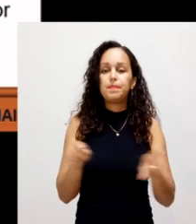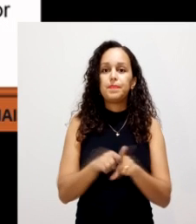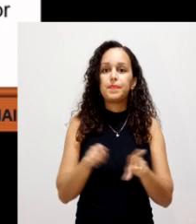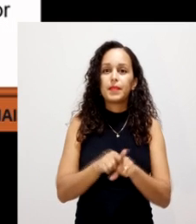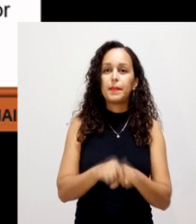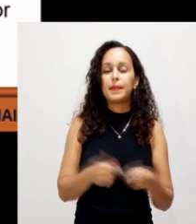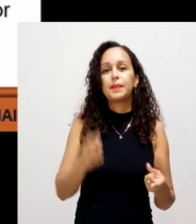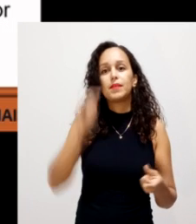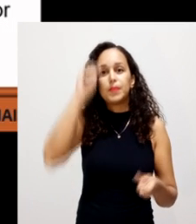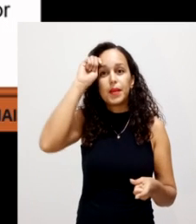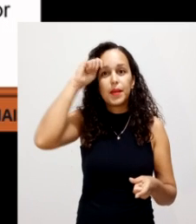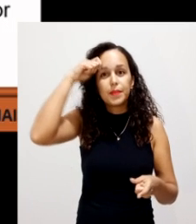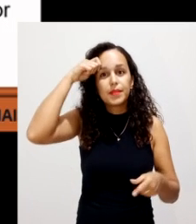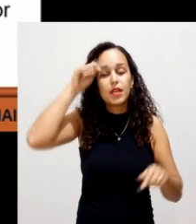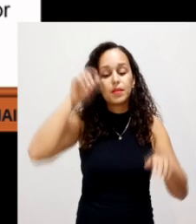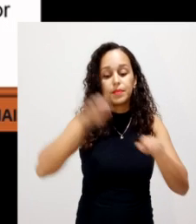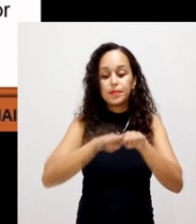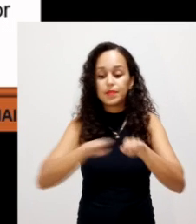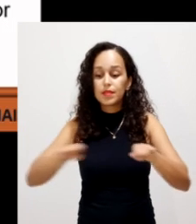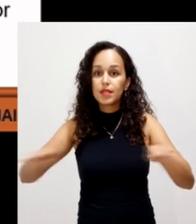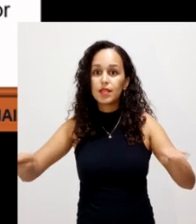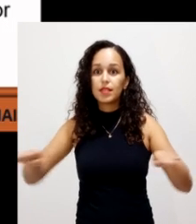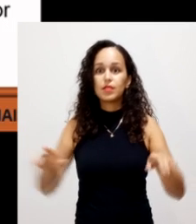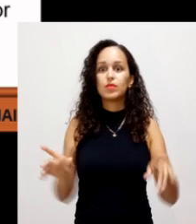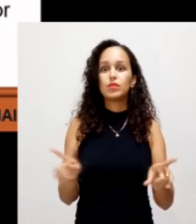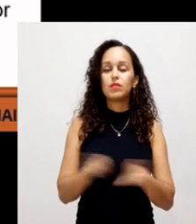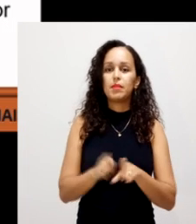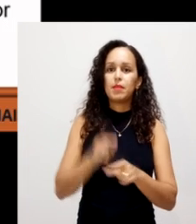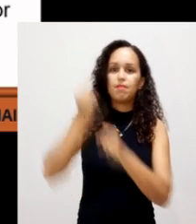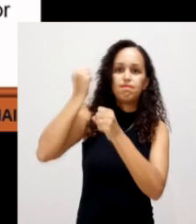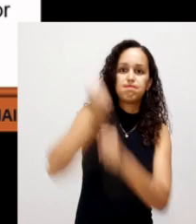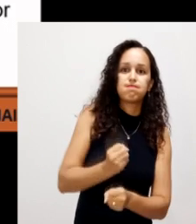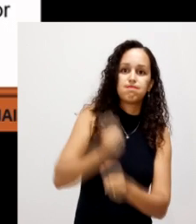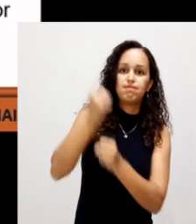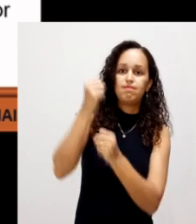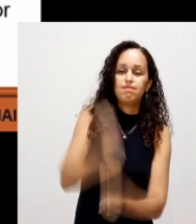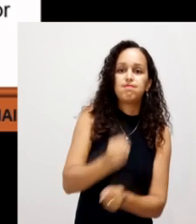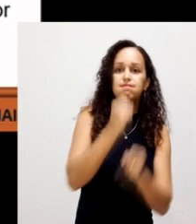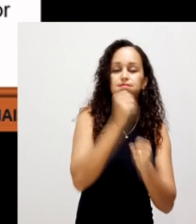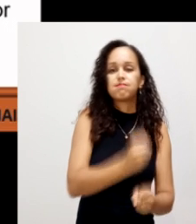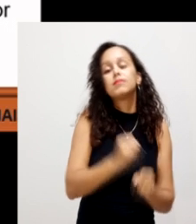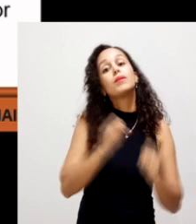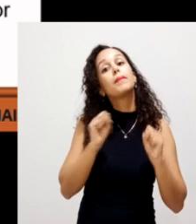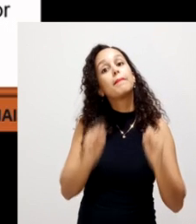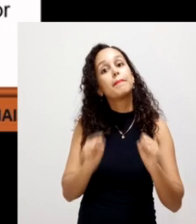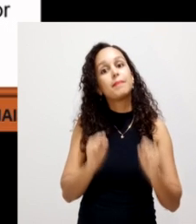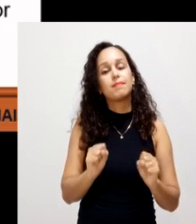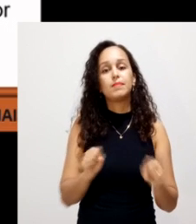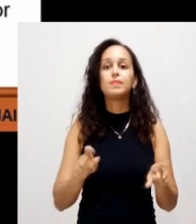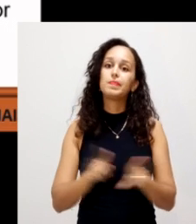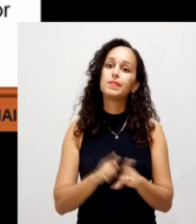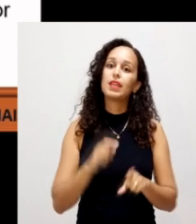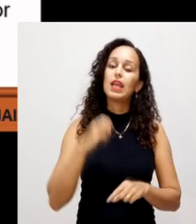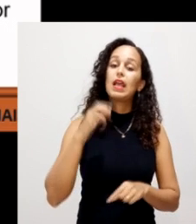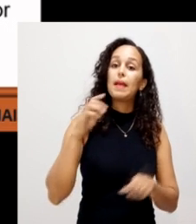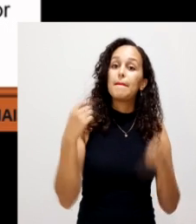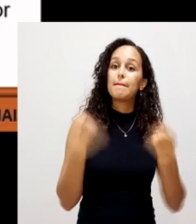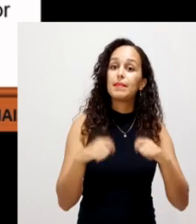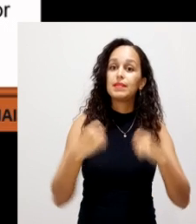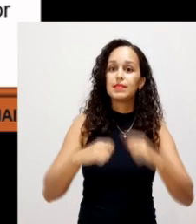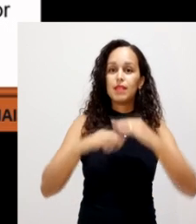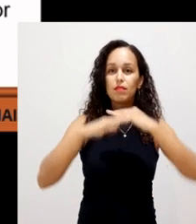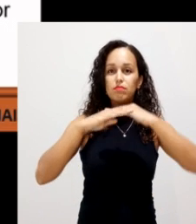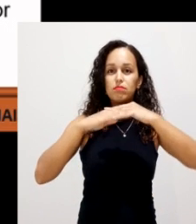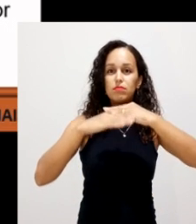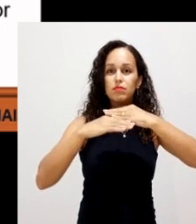impermeabilizados com cimento, mas também pode ser compactado. E também é interessante que tenha de 2 a 3% de declive